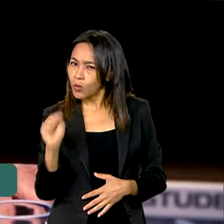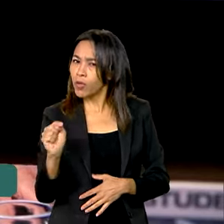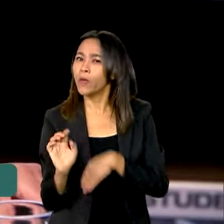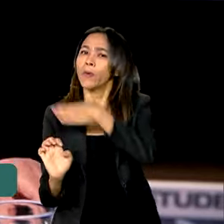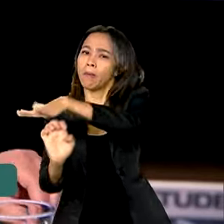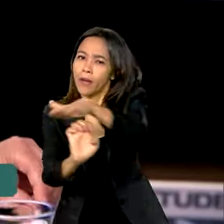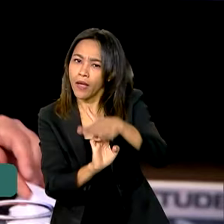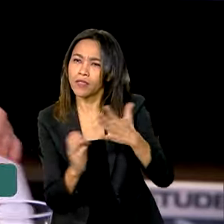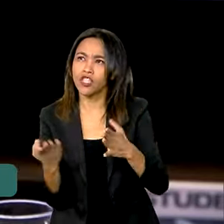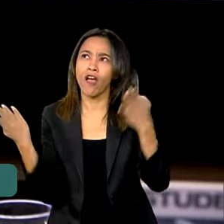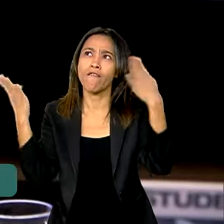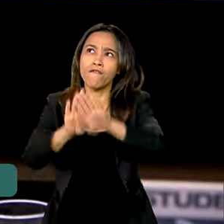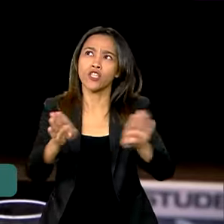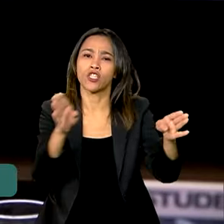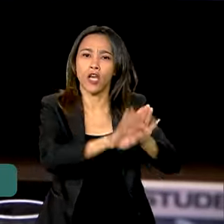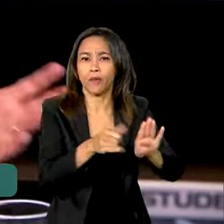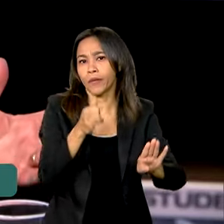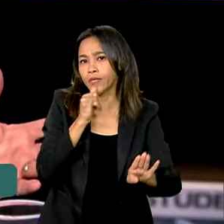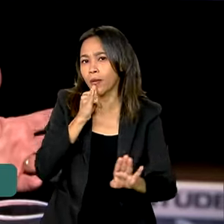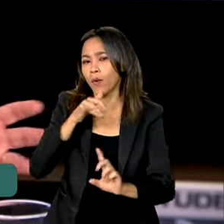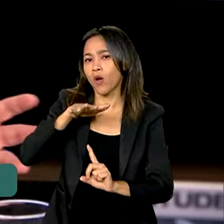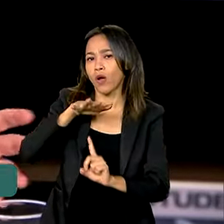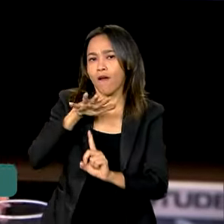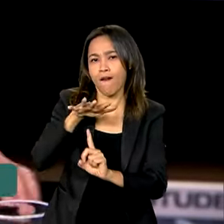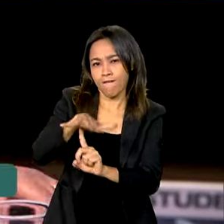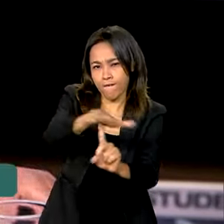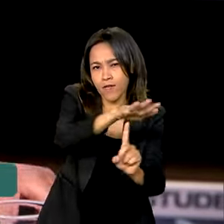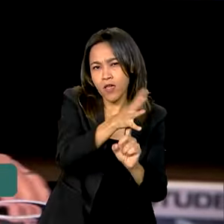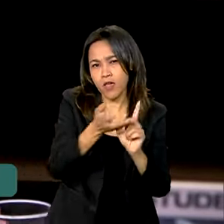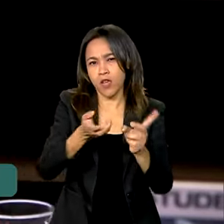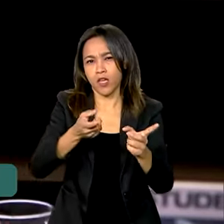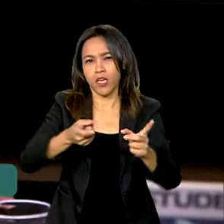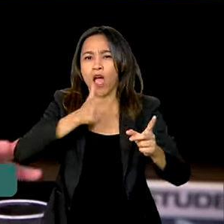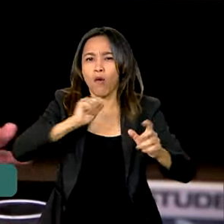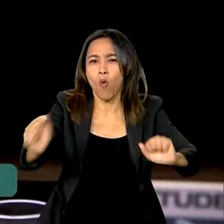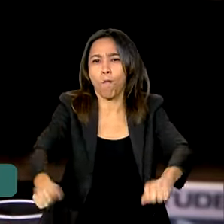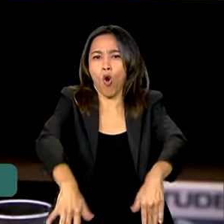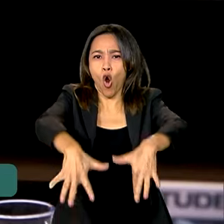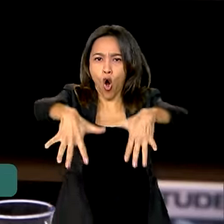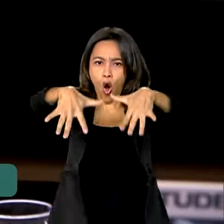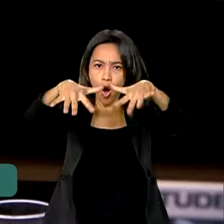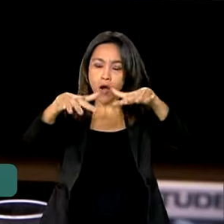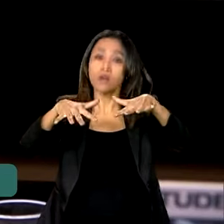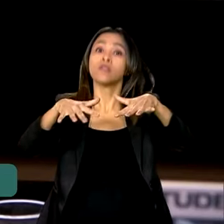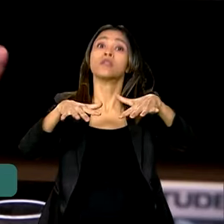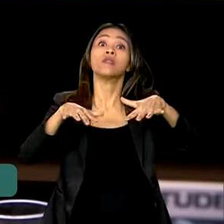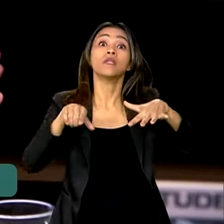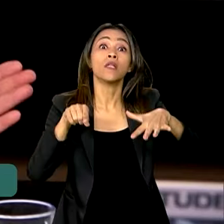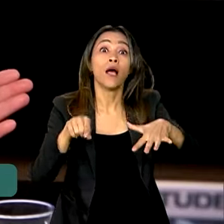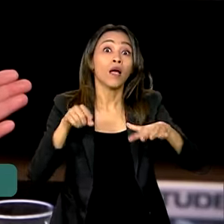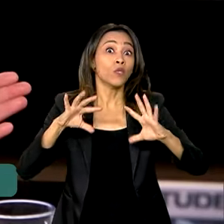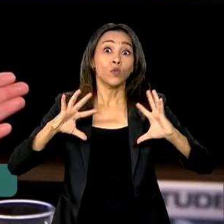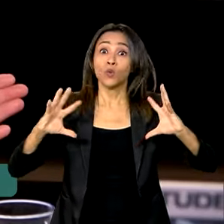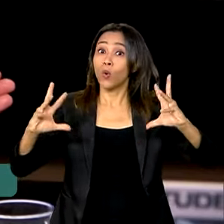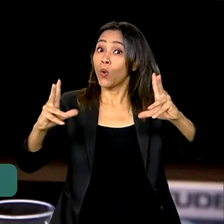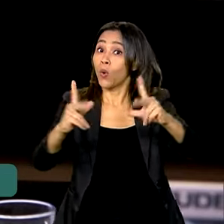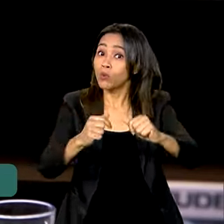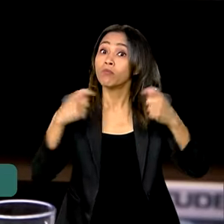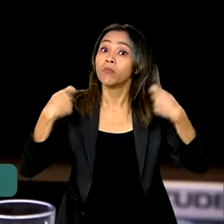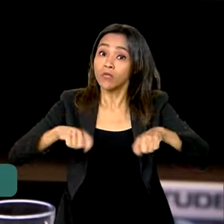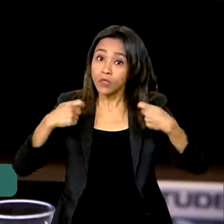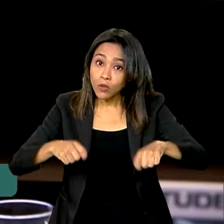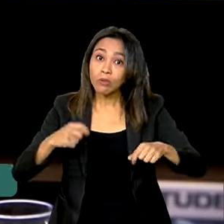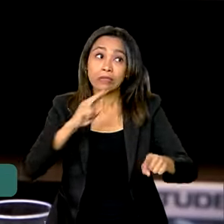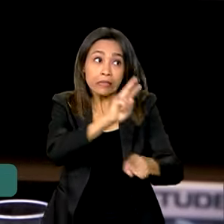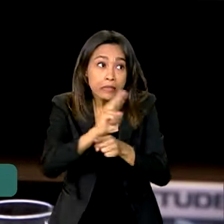mercadão lá de Porto Alegre, por exemplo, que ficou todo para baixo d'água, enfim, ele praticamente todo mundo precisou de um empréstimo. Só